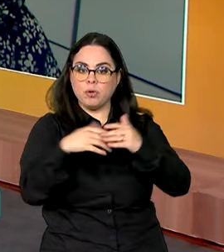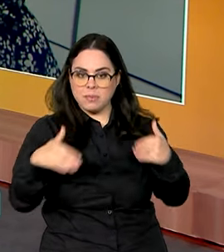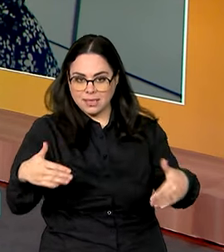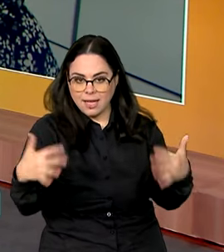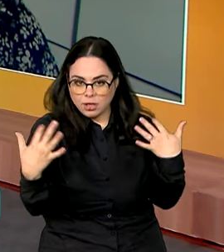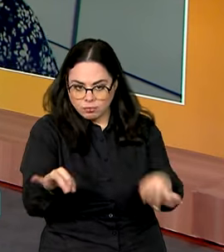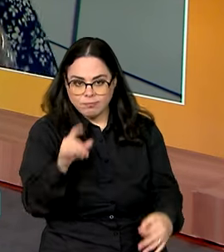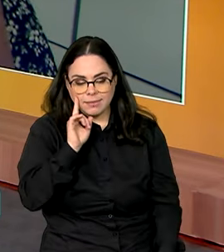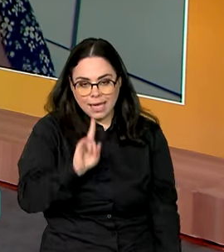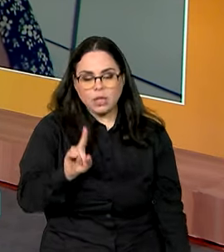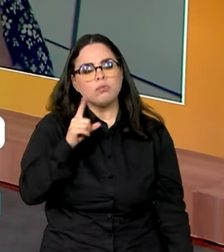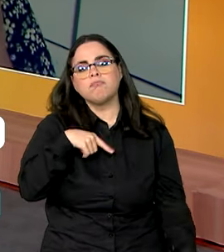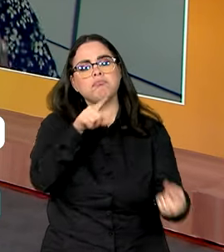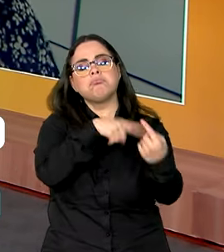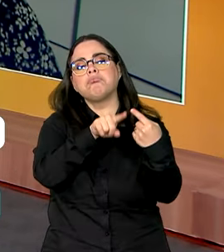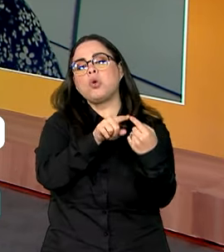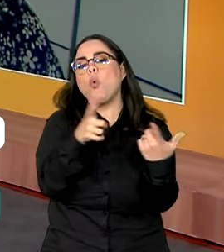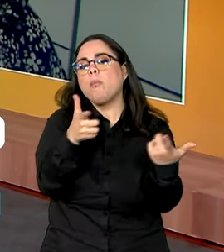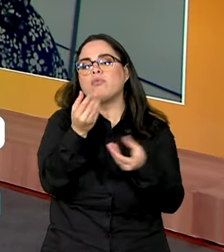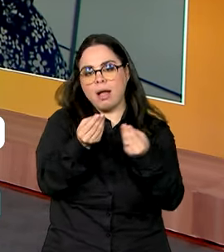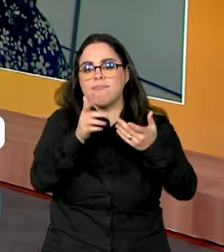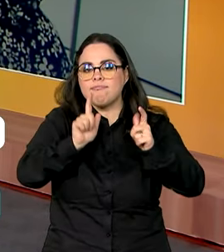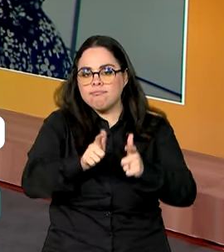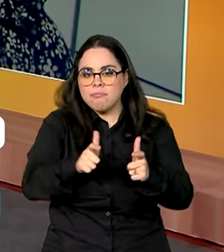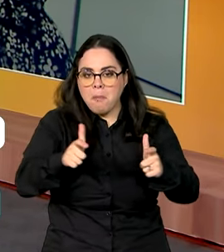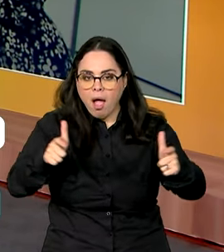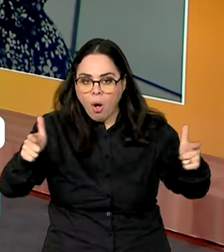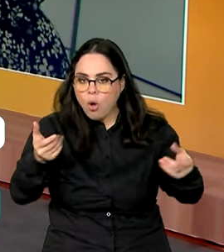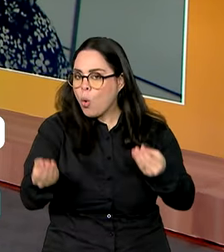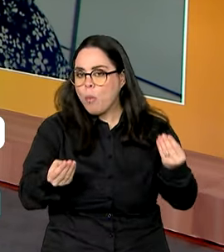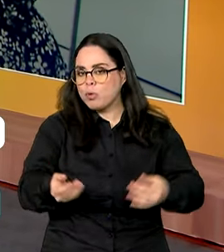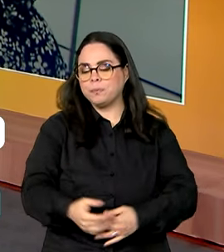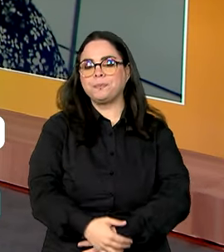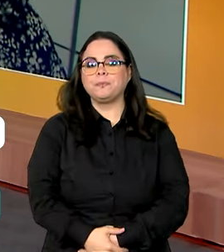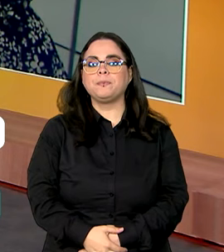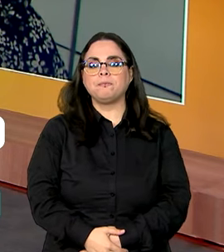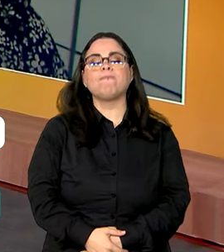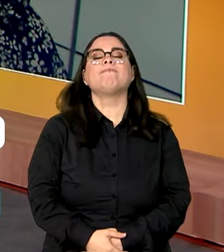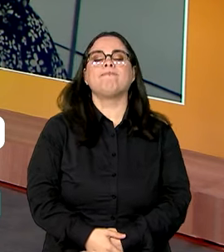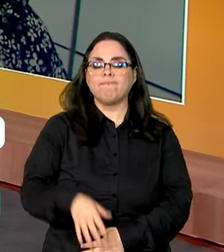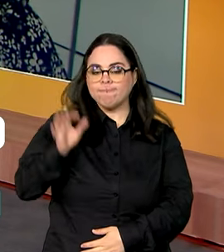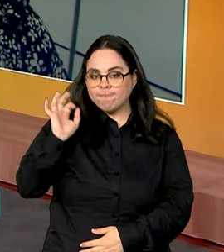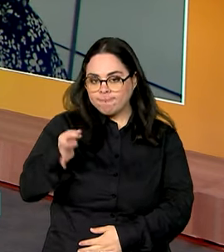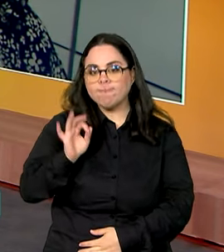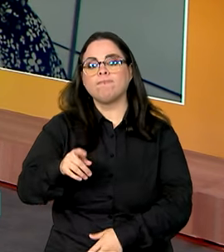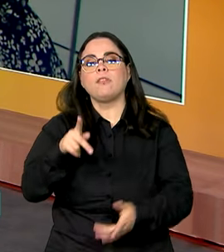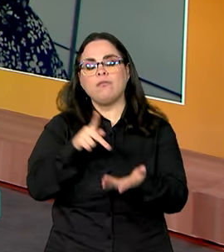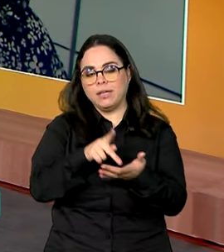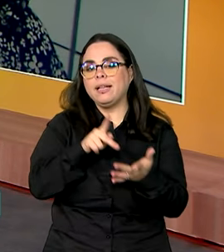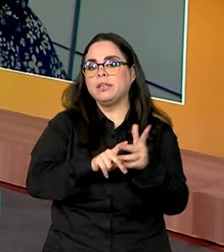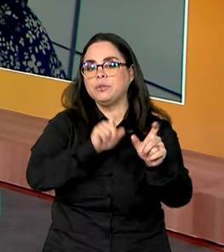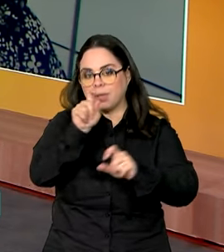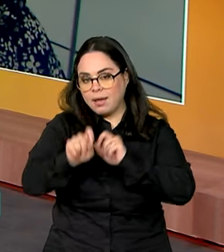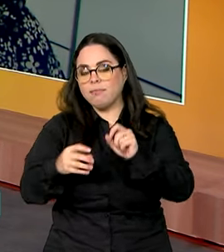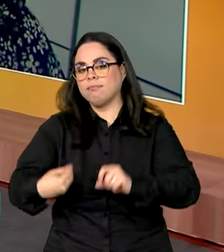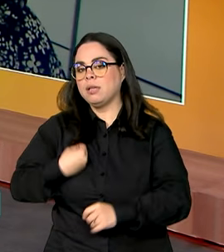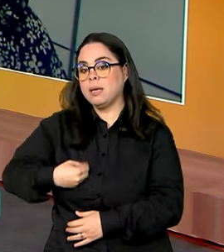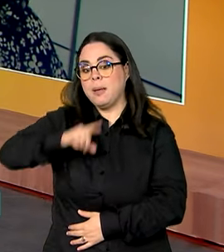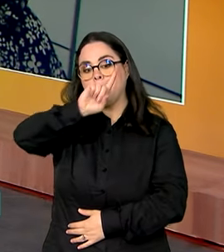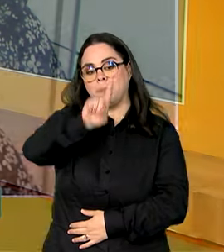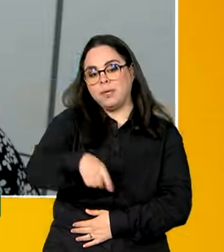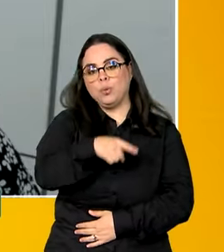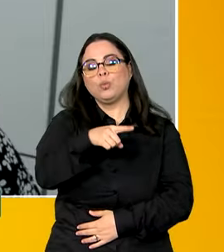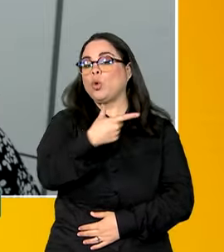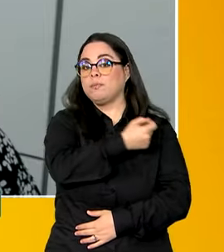né? Isso, diretora. A ideia, como é que é? Expandir mais esse número? Então, na verdade, assim, em 2023,